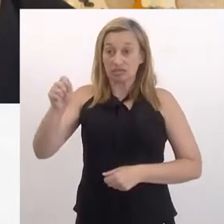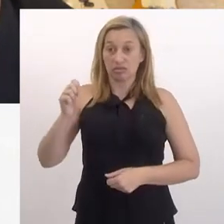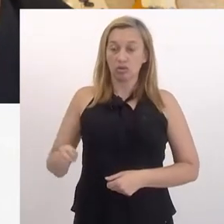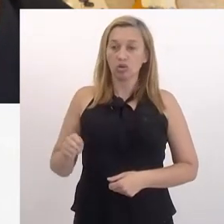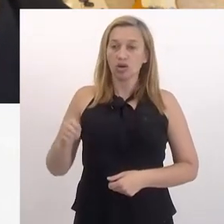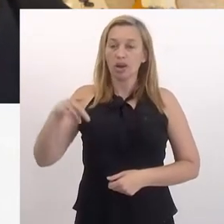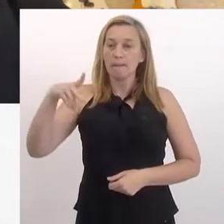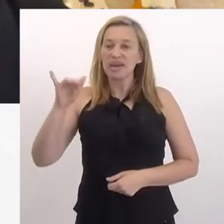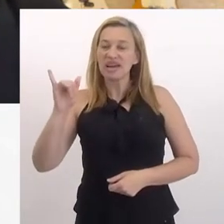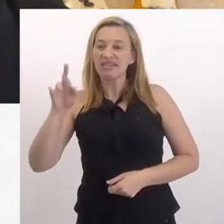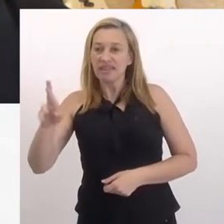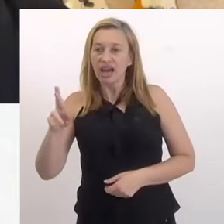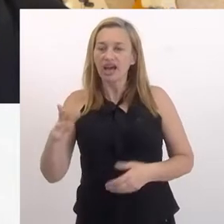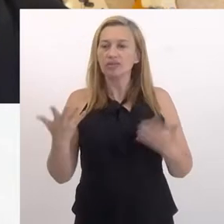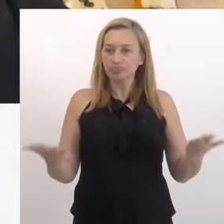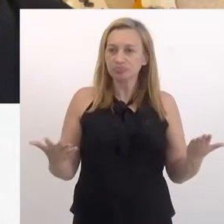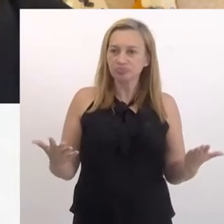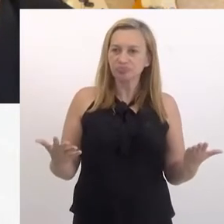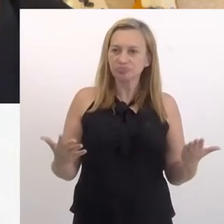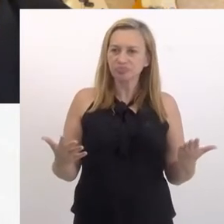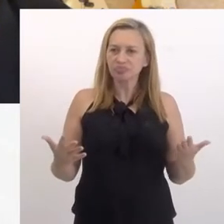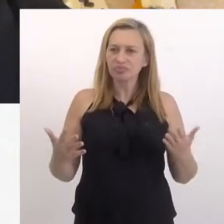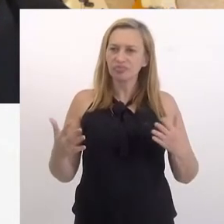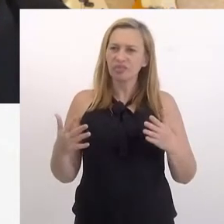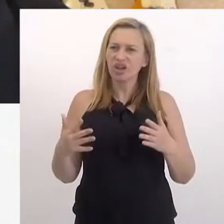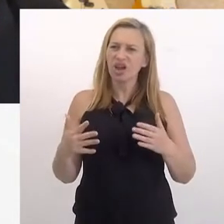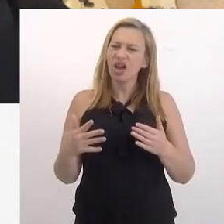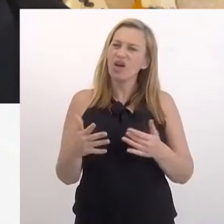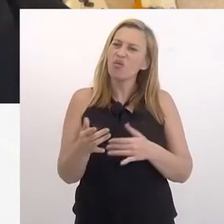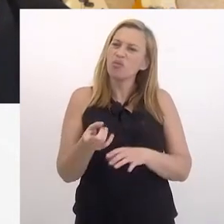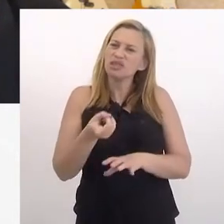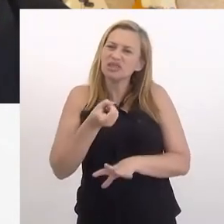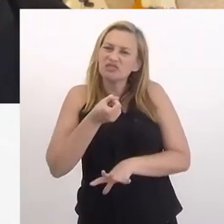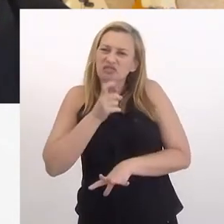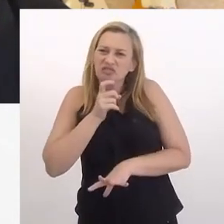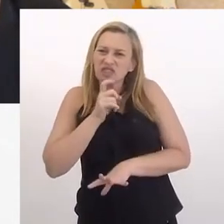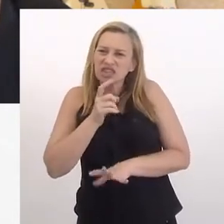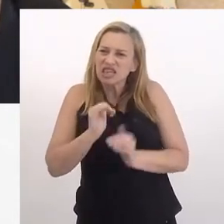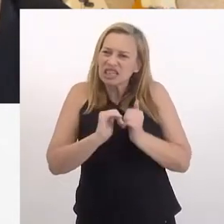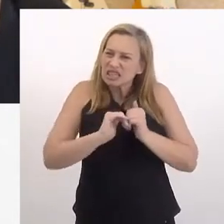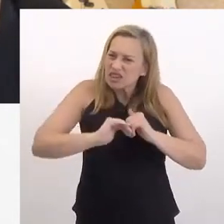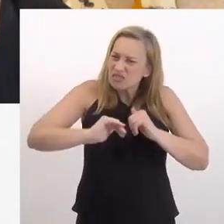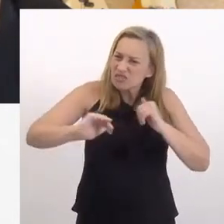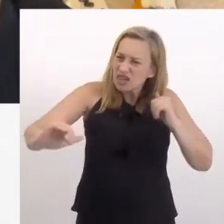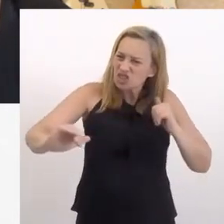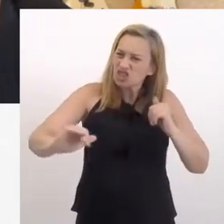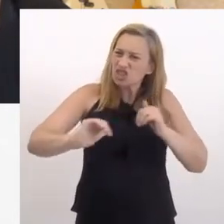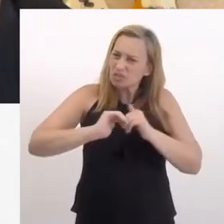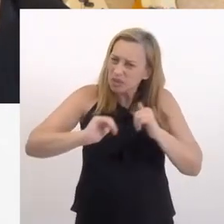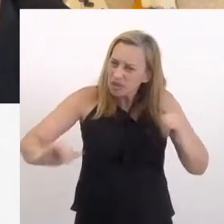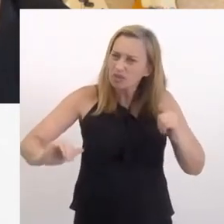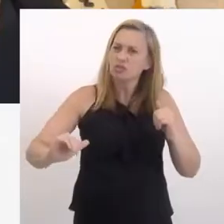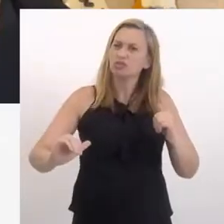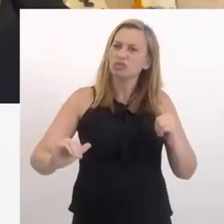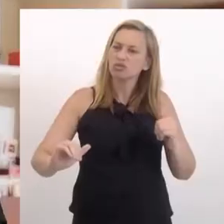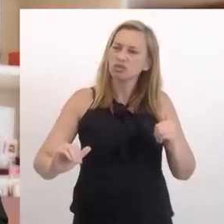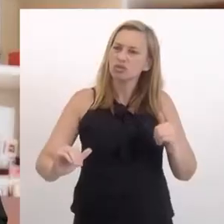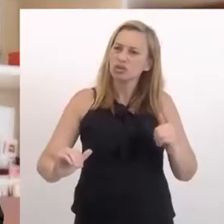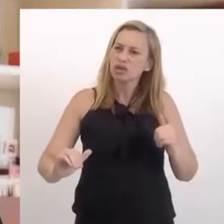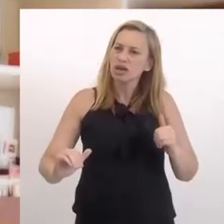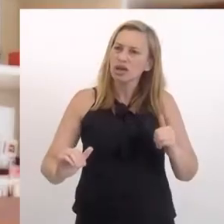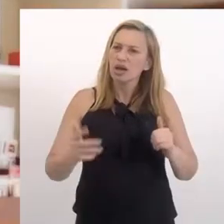da ditadura militar... É uma educação que deixa uma certa frieza, porque dá uma certa distância, dá um certo